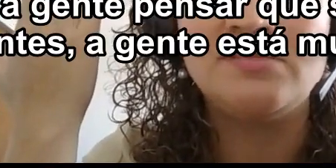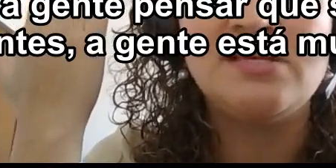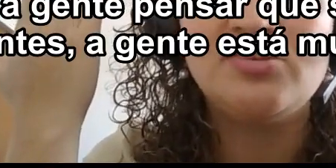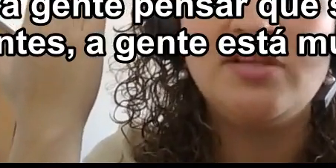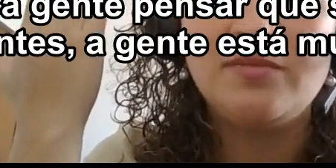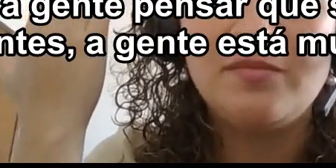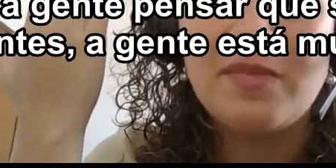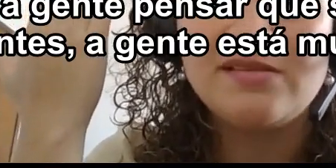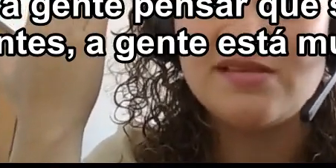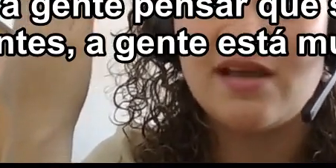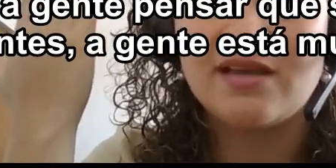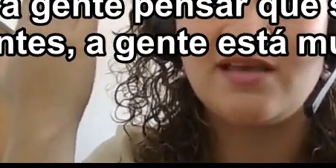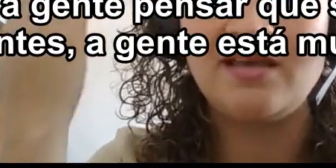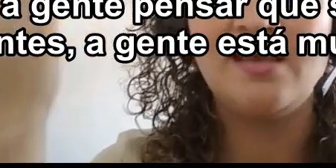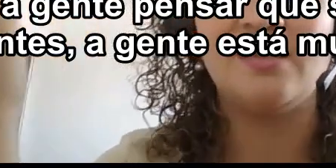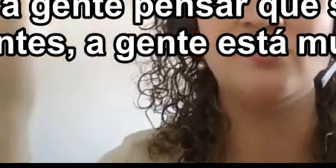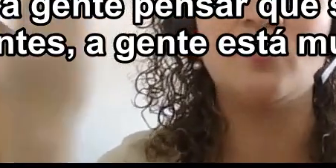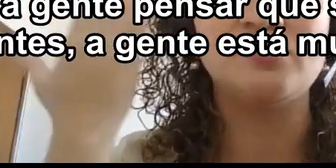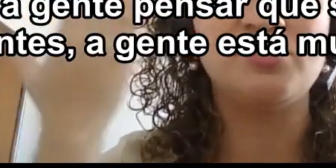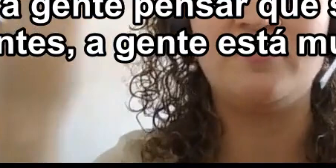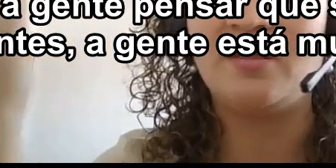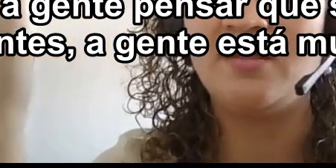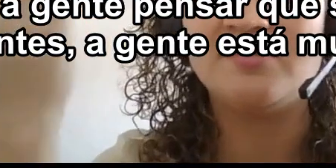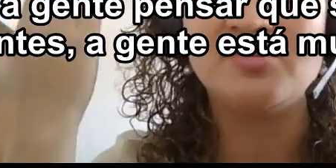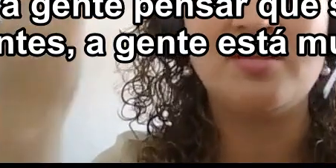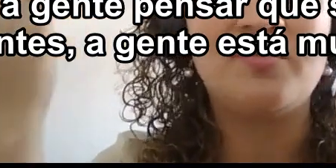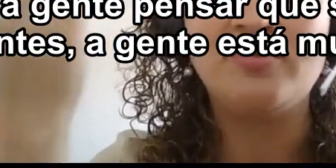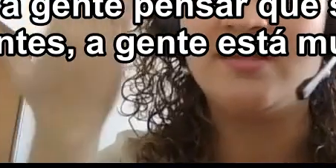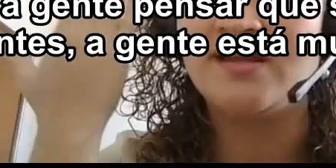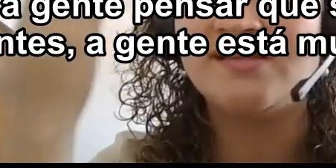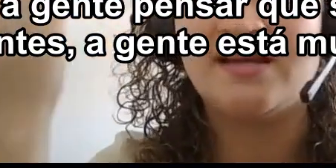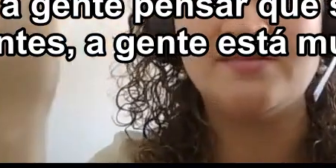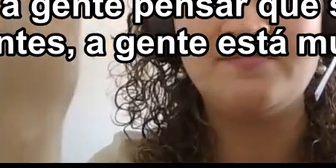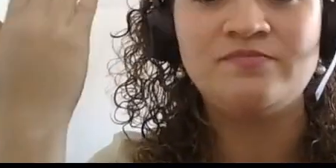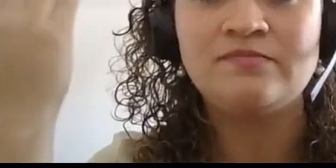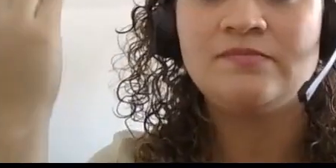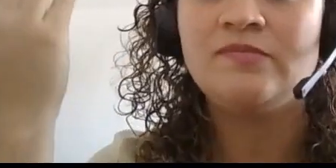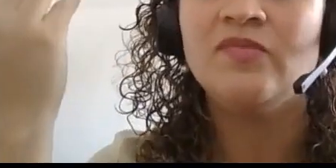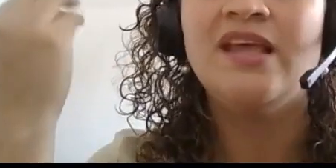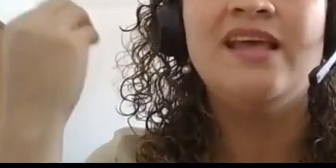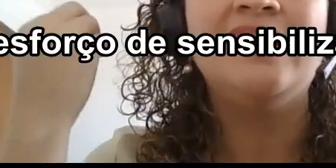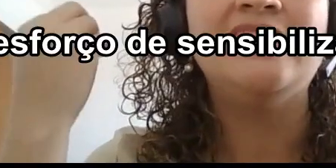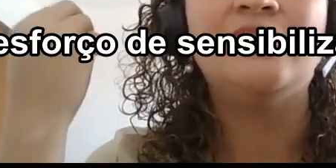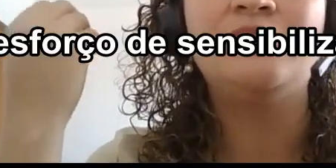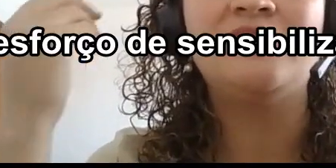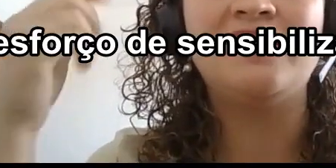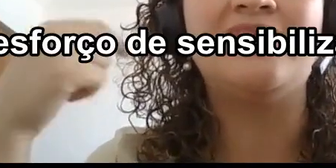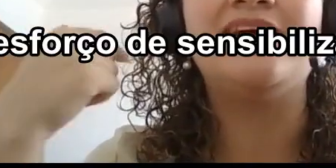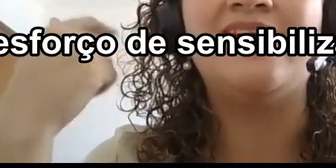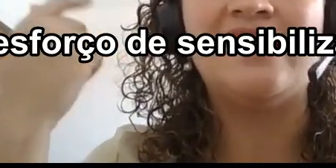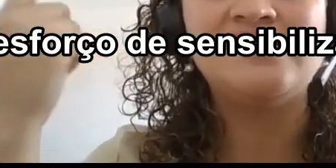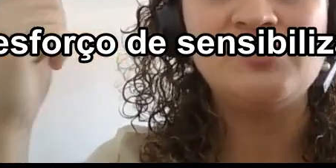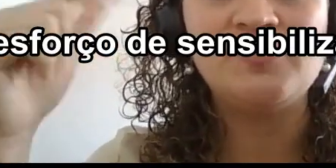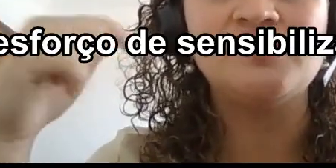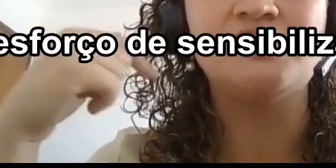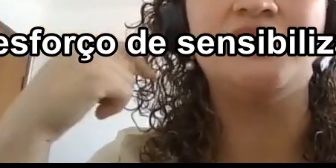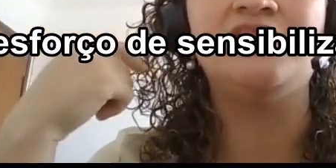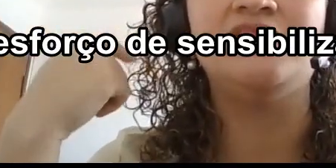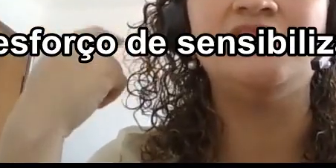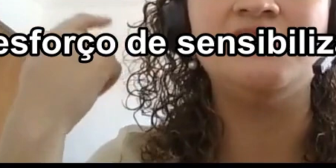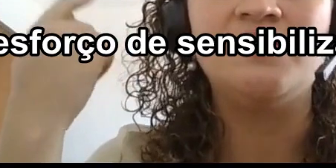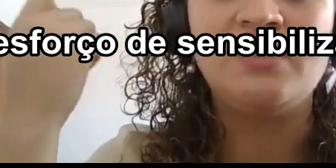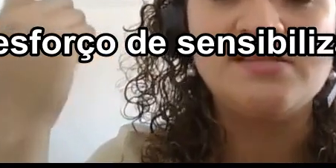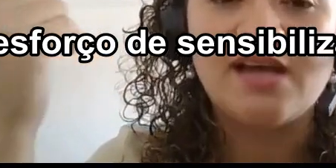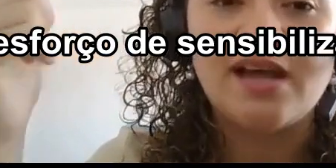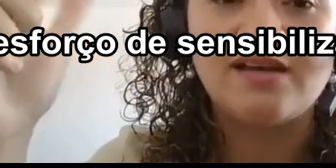está, se a gente pensar que são coisas diferentes, a gente está muito atrasado, então, esse esforço